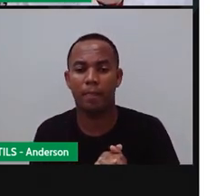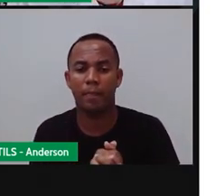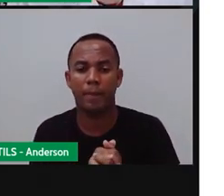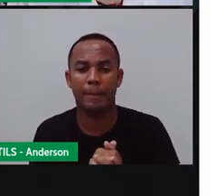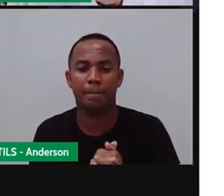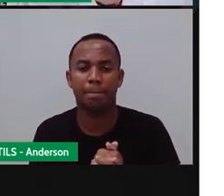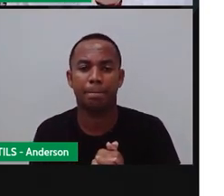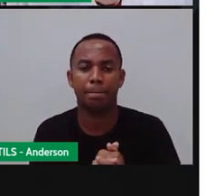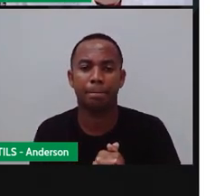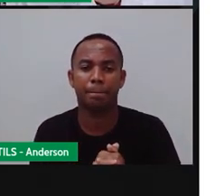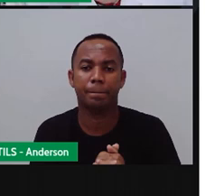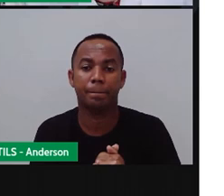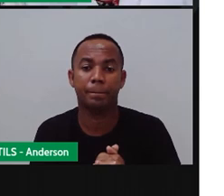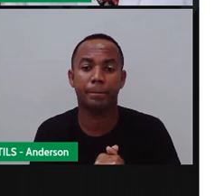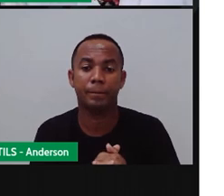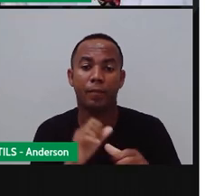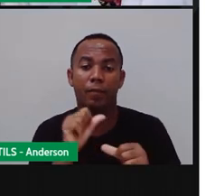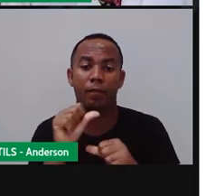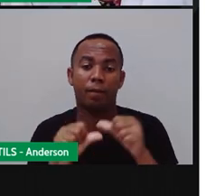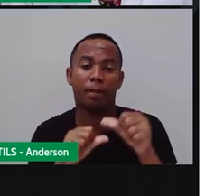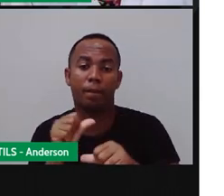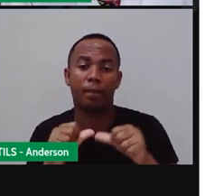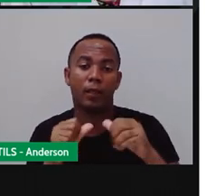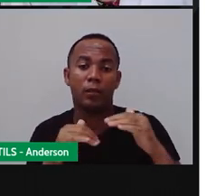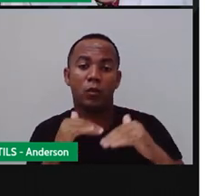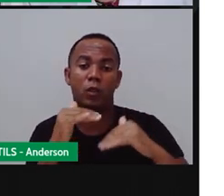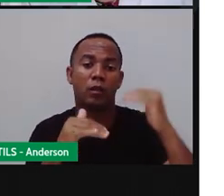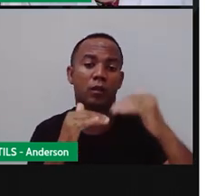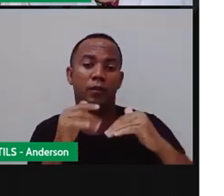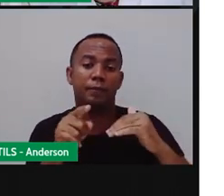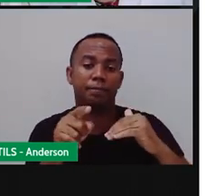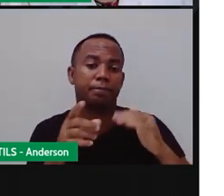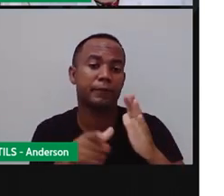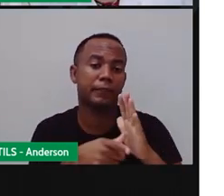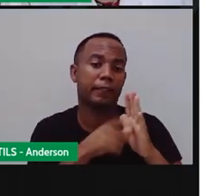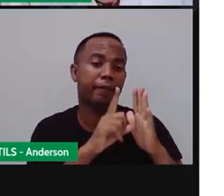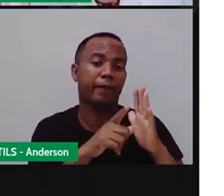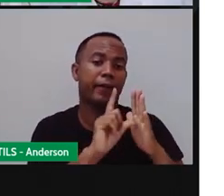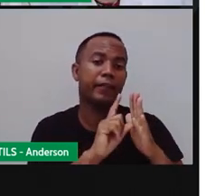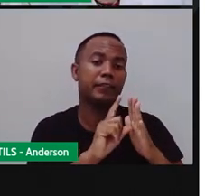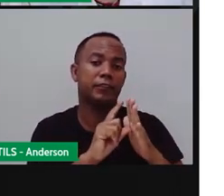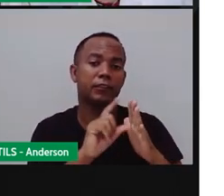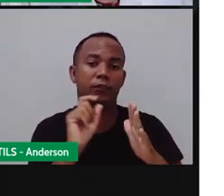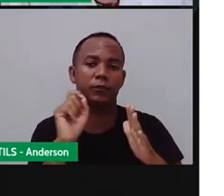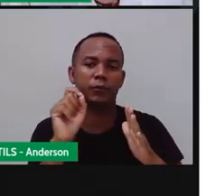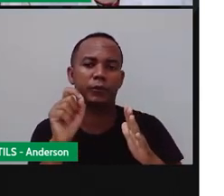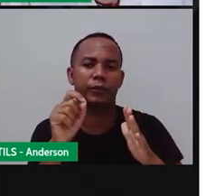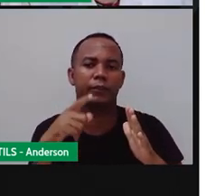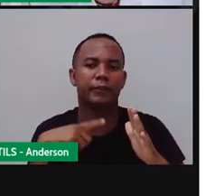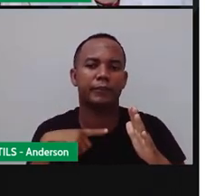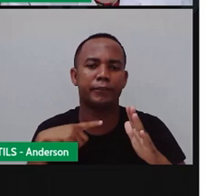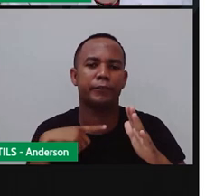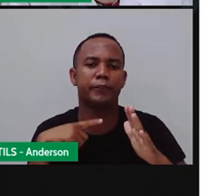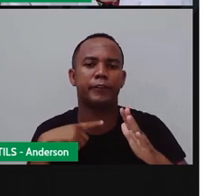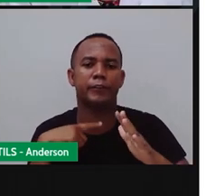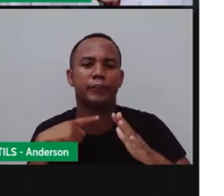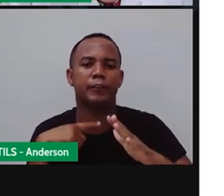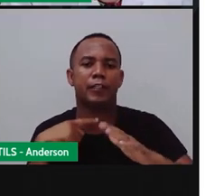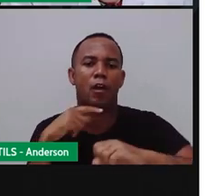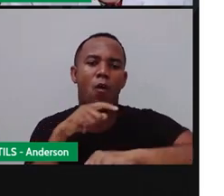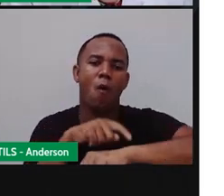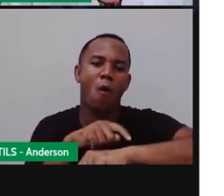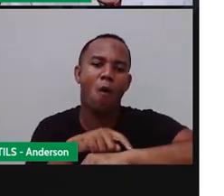evolução, né? Antes dos relógios serem inventados, alguns dispositivos de medição de tempo